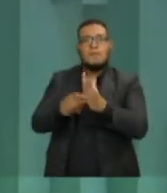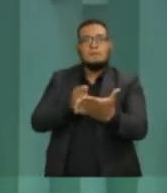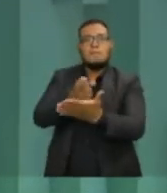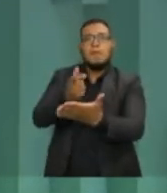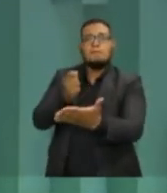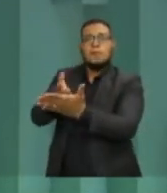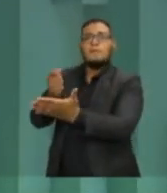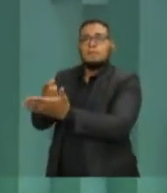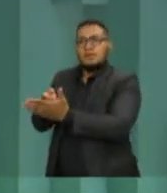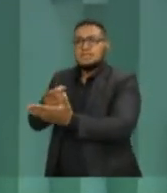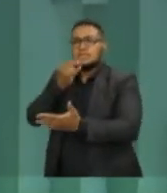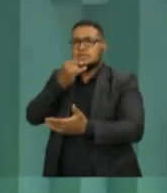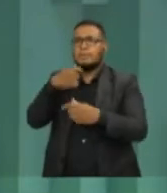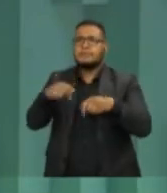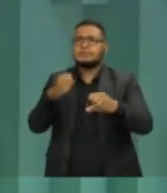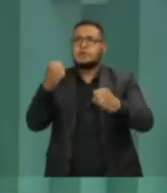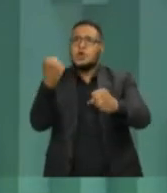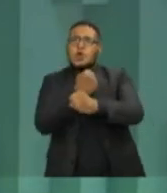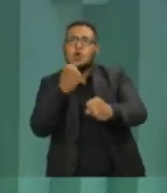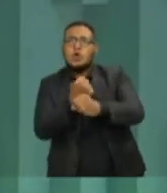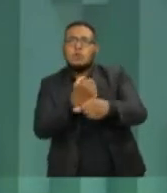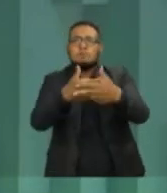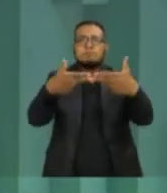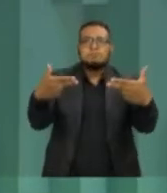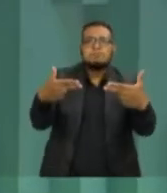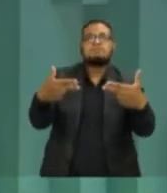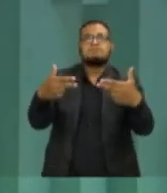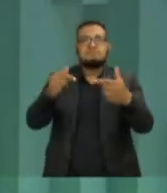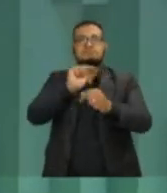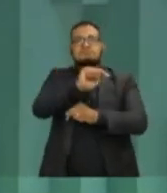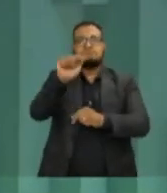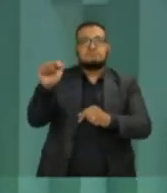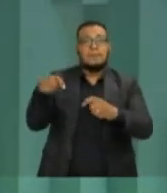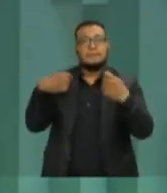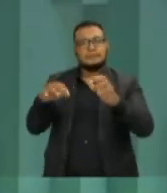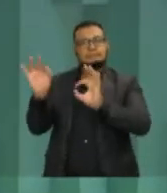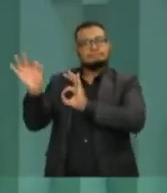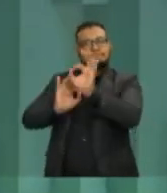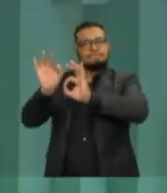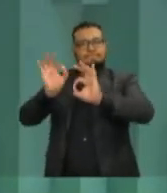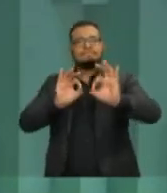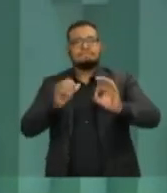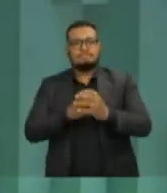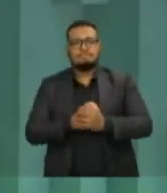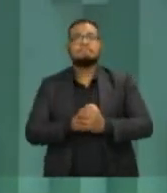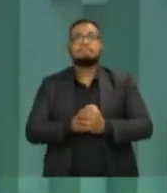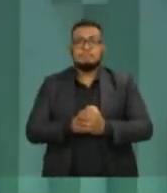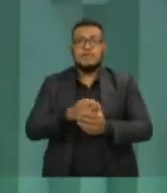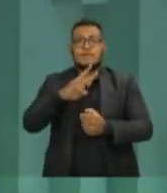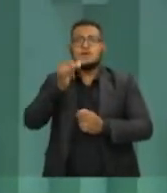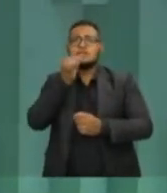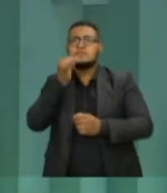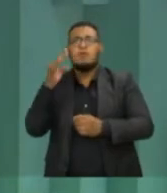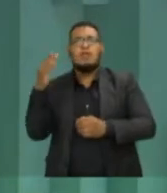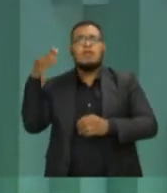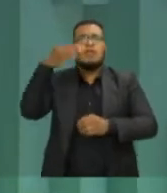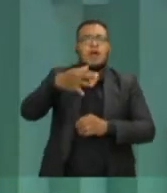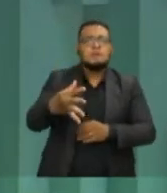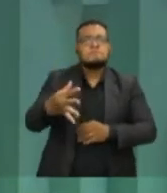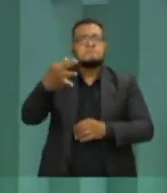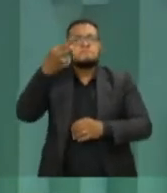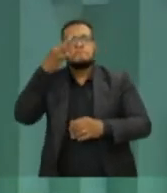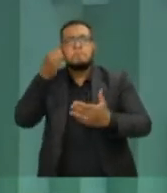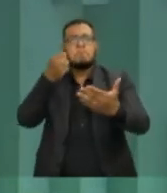de fazer uma obra. Vai desapropriar 12 unidades, 12 casas. Quem vai lá fazer avaliação, quem vai pagar, quem vai fazer o